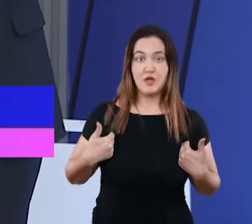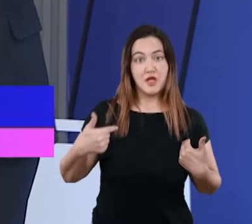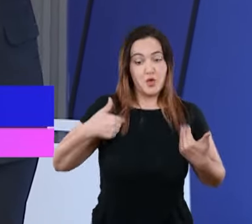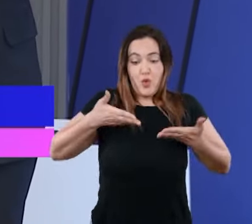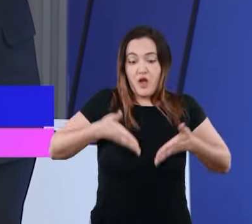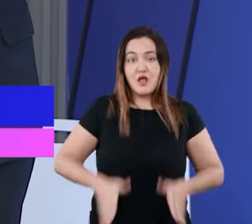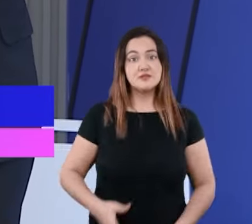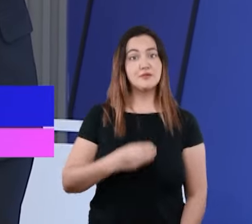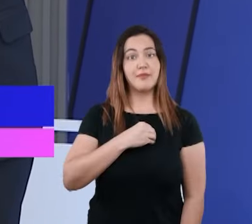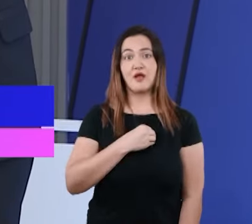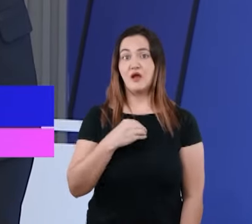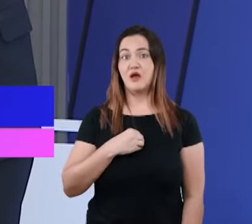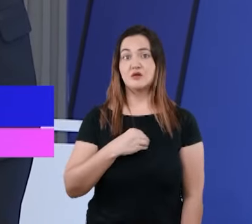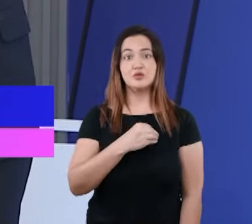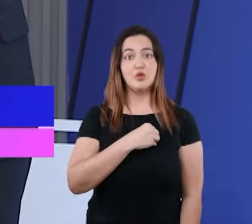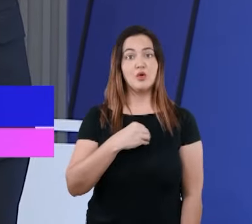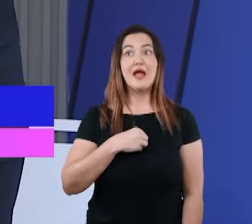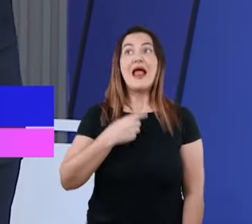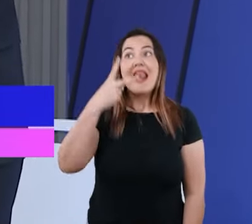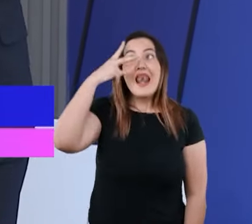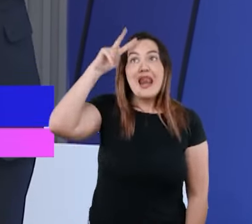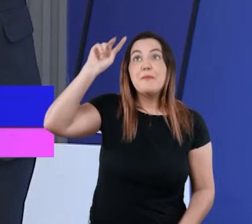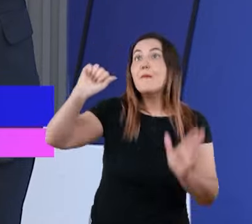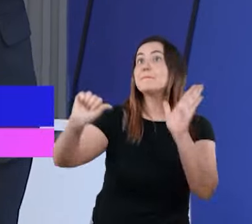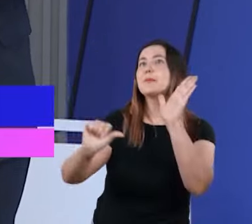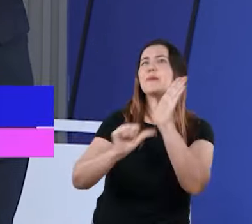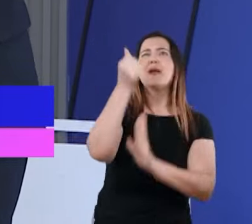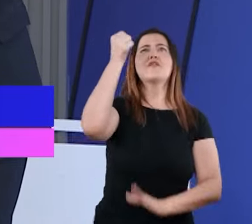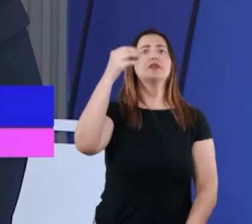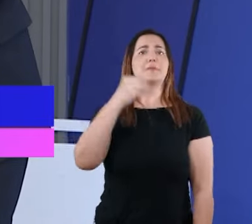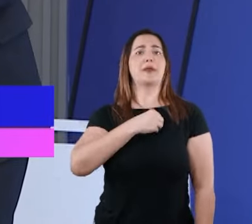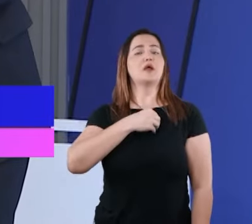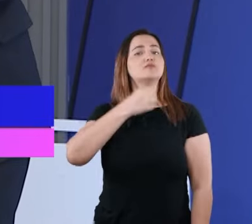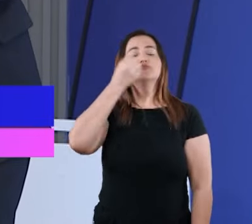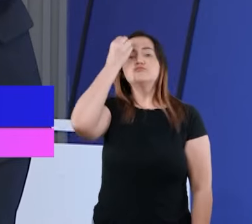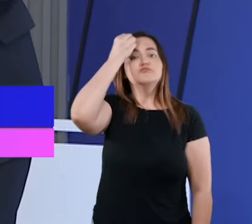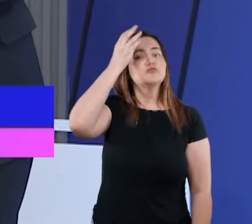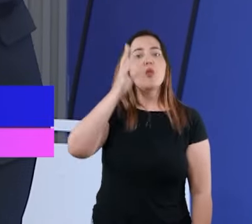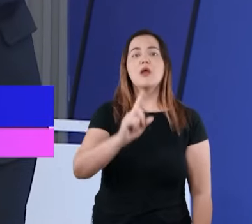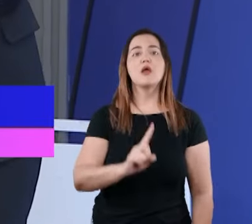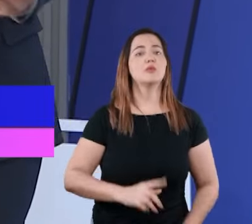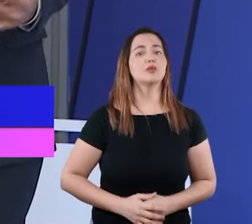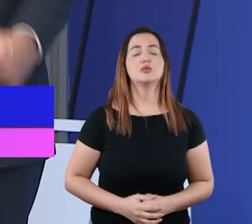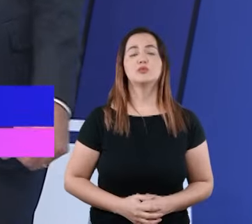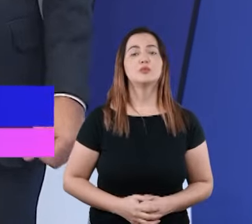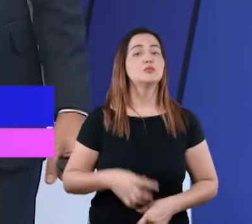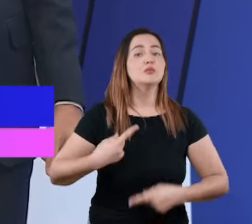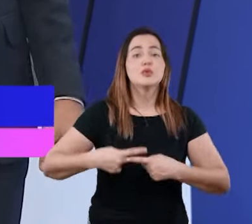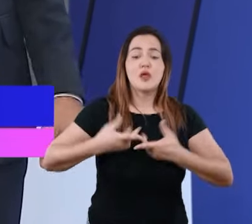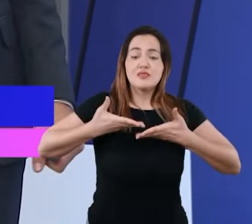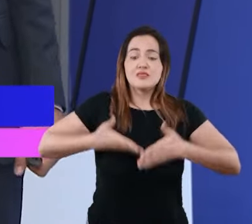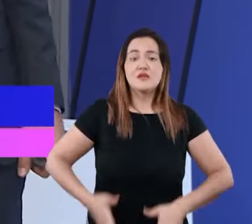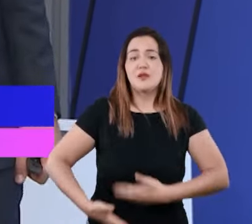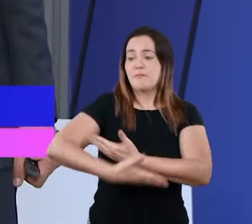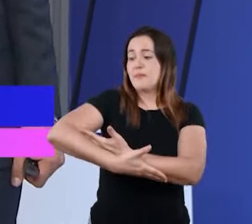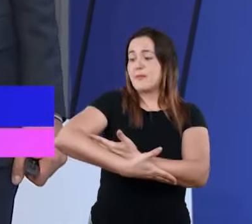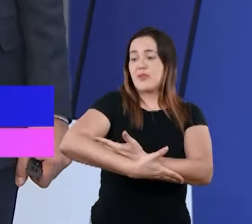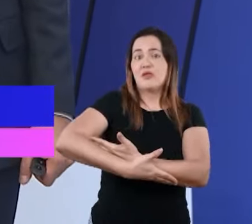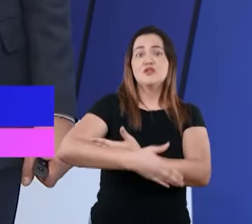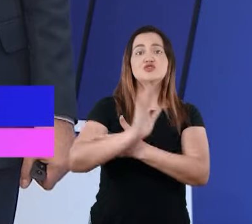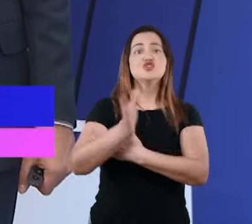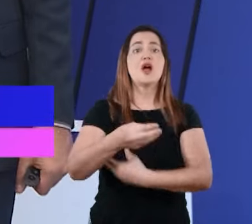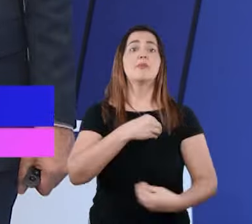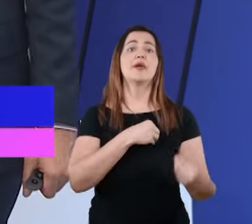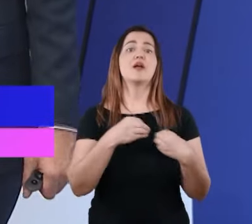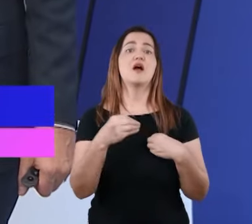nesse mundo com uma natureza humana pecaminosa que me leva a fazer aquilo que é errado. E pecado é desobedecer a Deus.